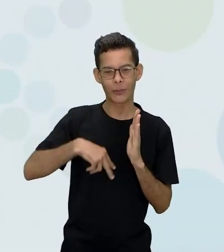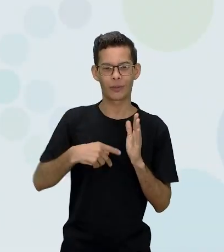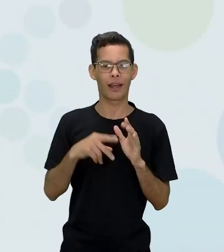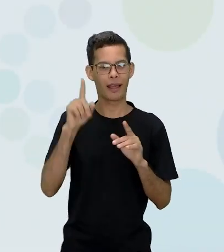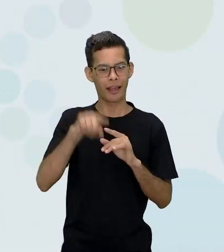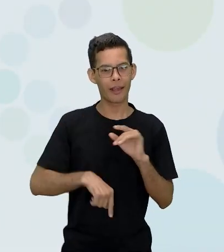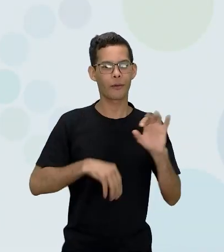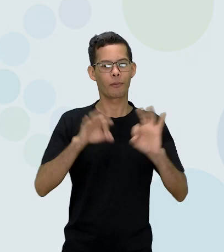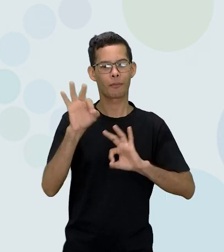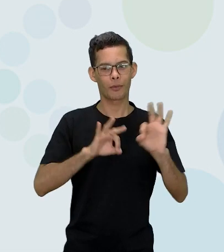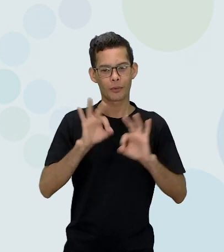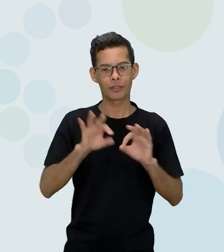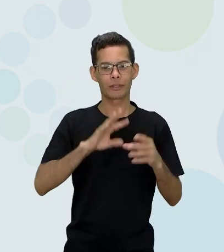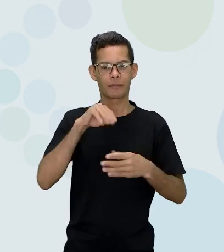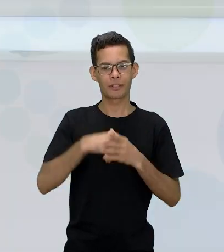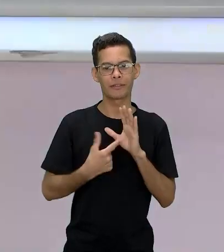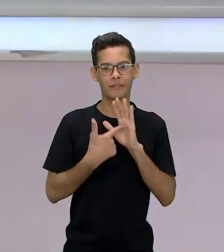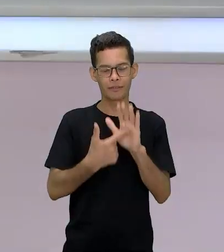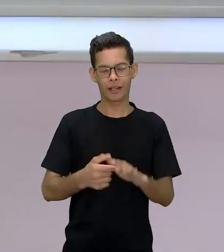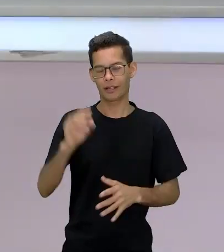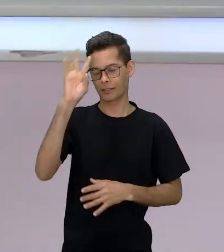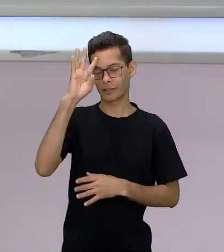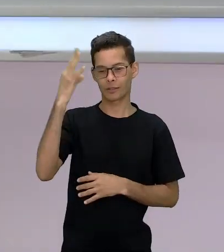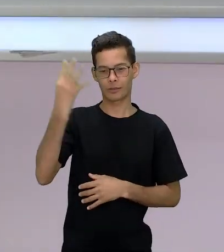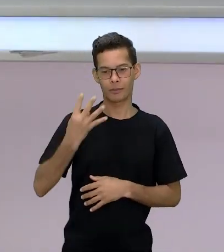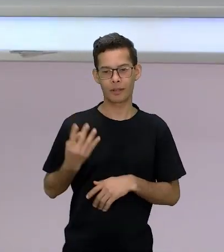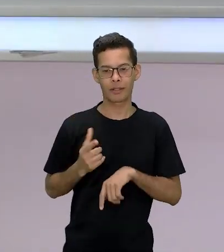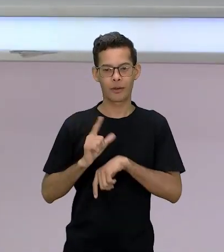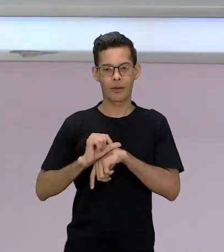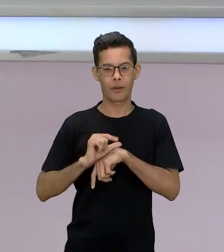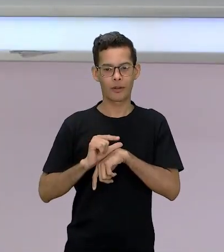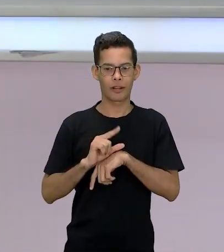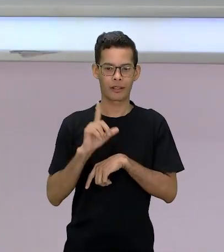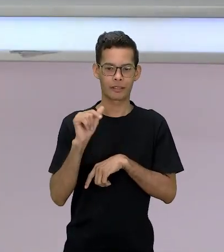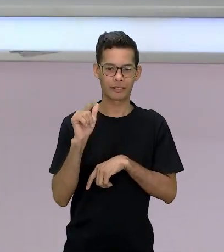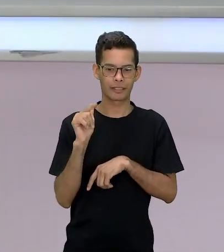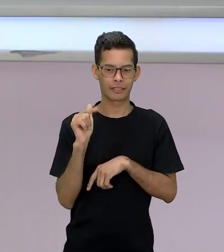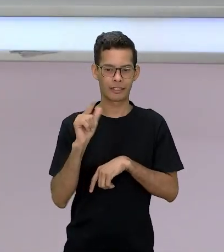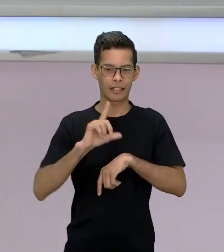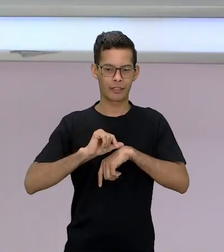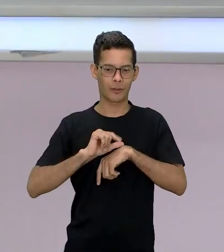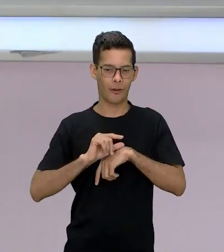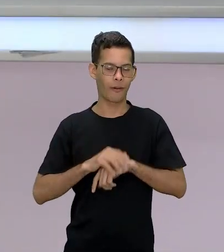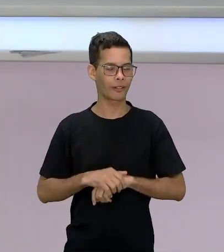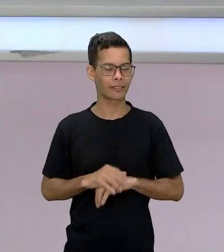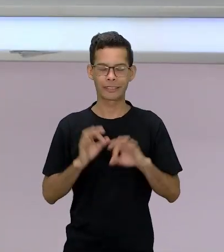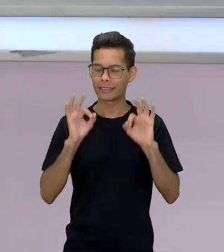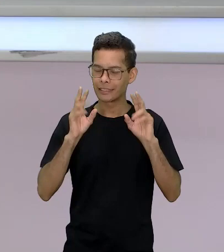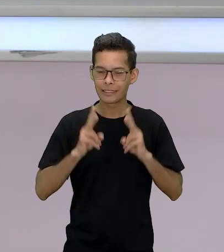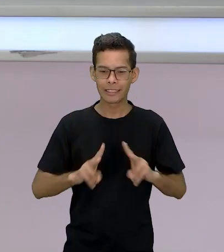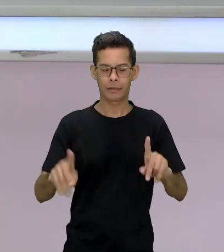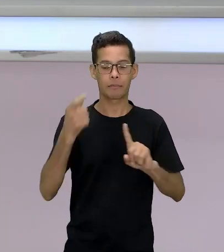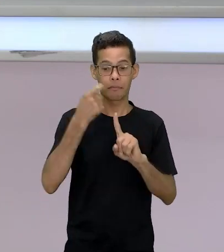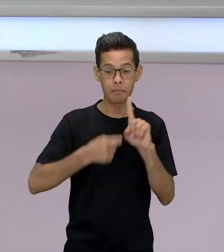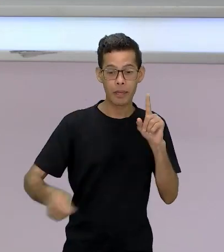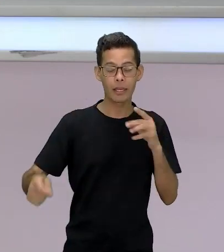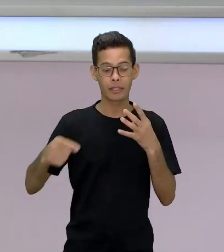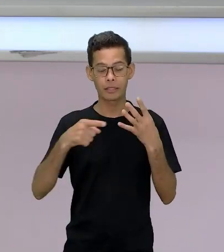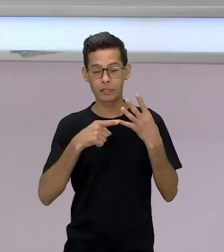ao ar todas as quartas-feiras, às 17 horas, todas as últimas quartas-feiras do mês.